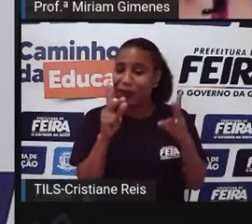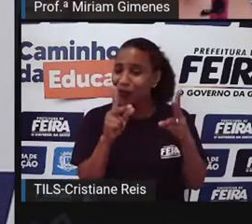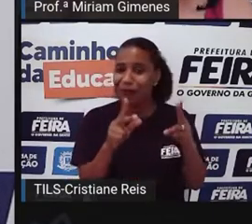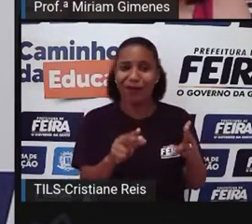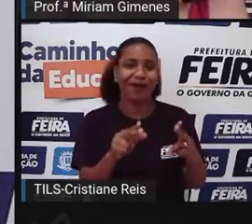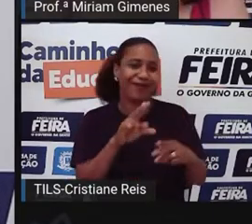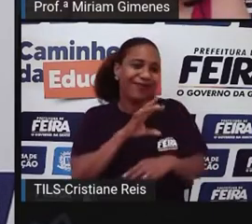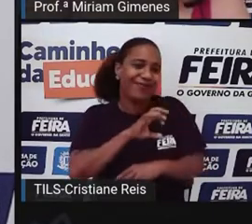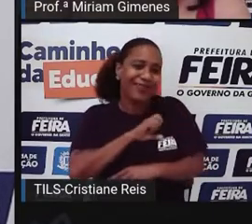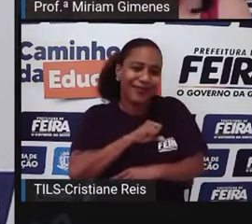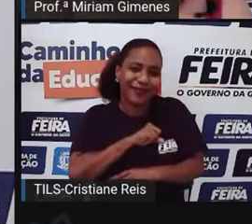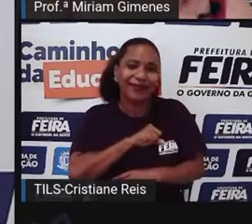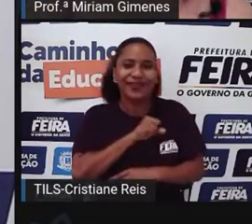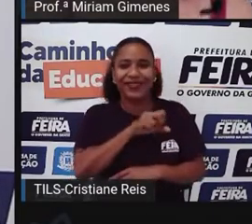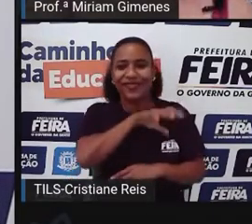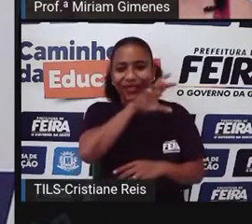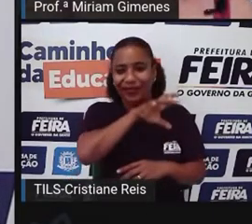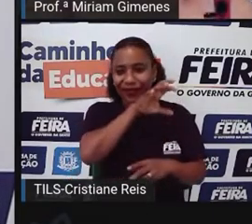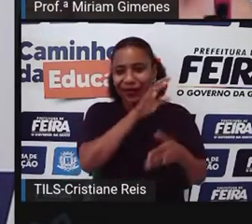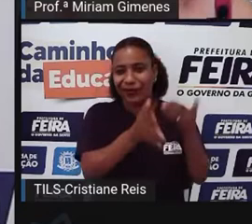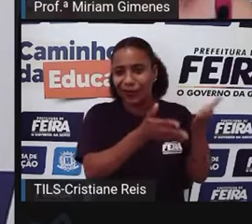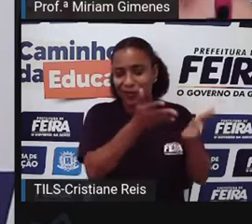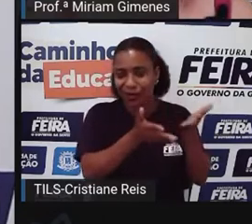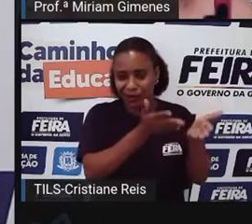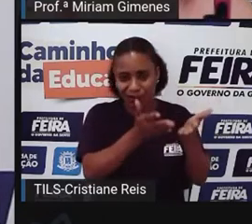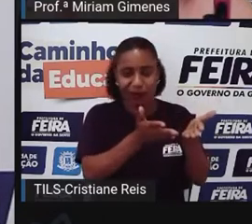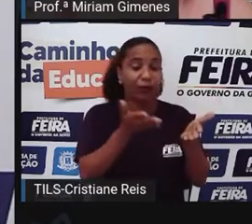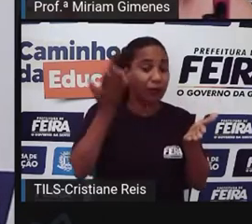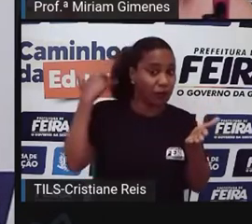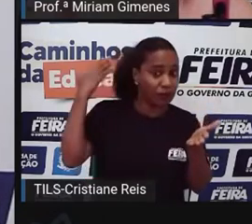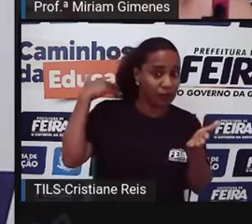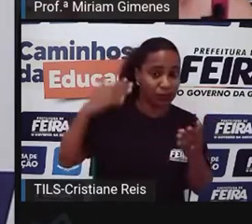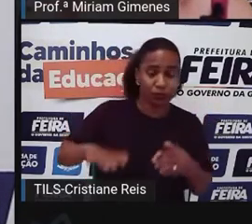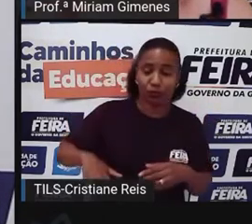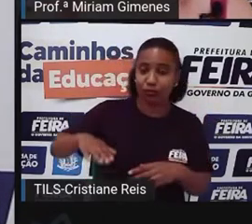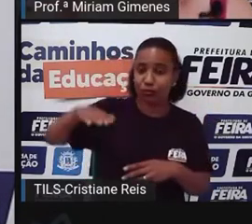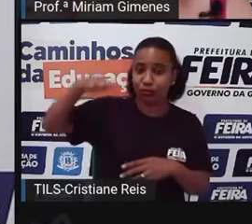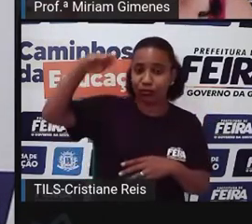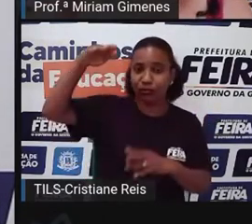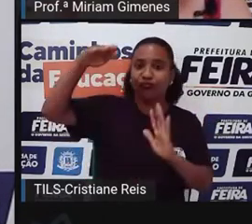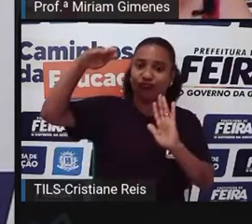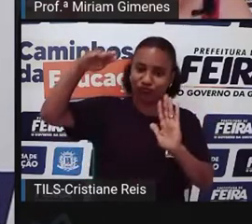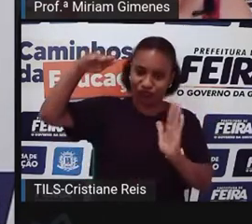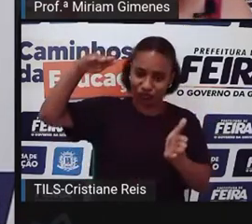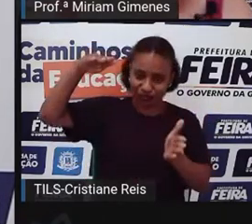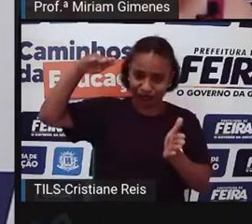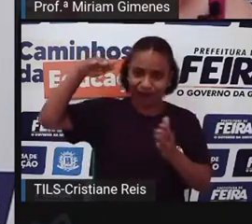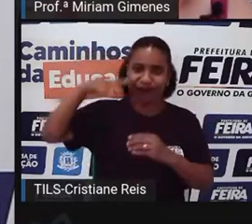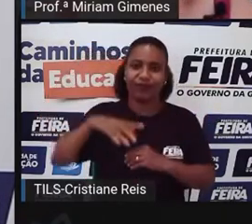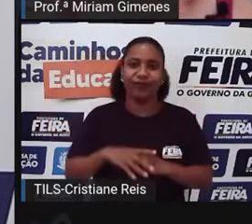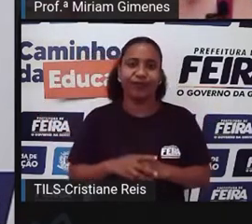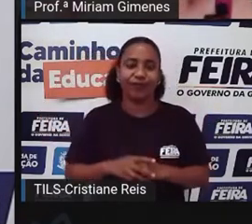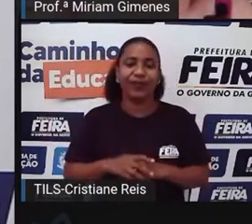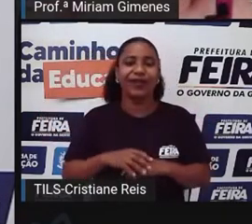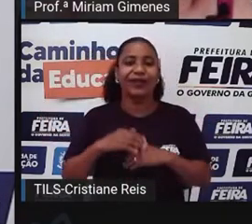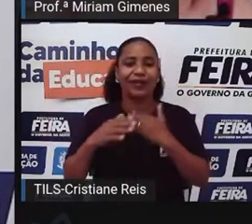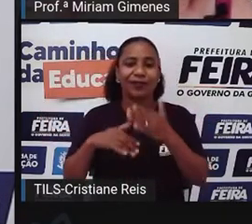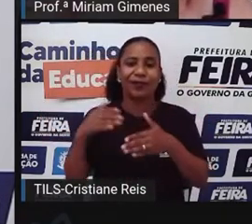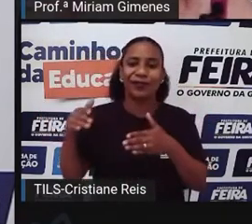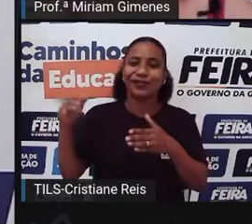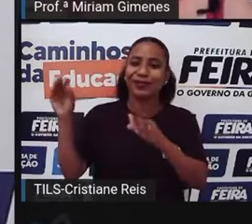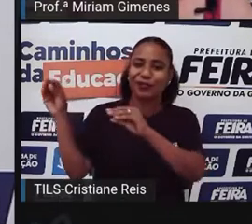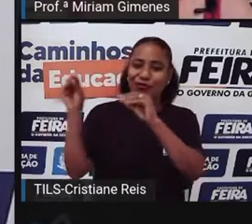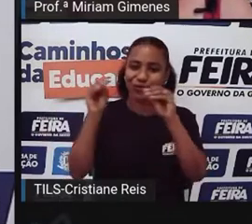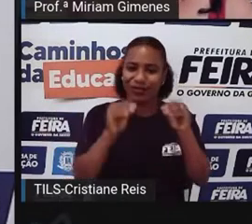essa é Eu já era assim, né? Então, quando eu cheguei em Feira de Santana Eu Tive um primeiro cachorrinho